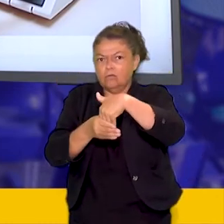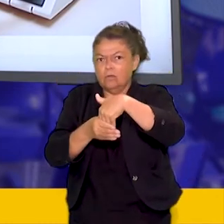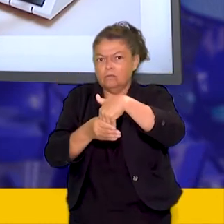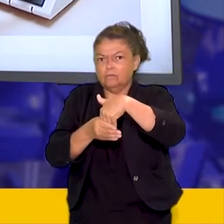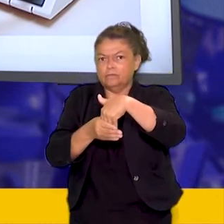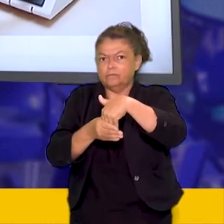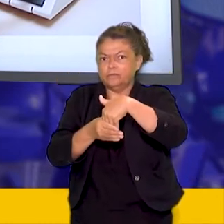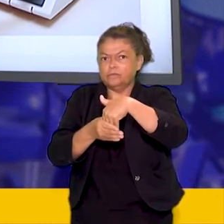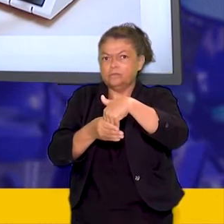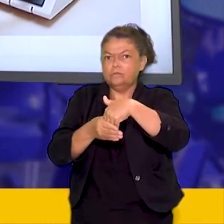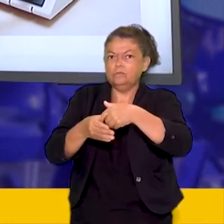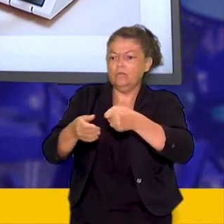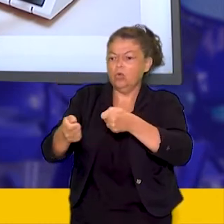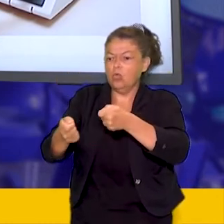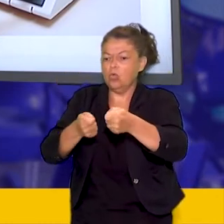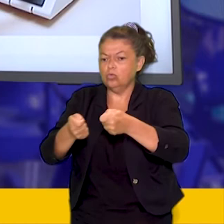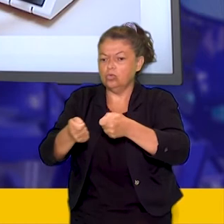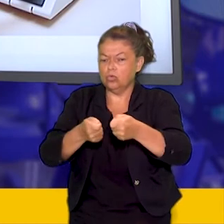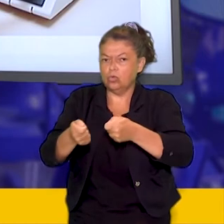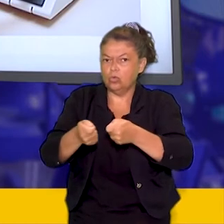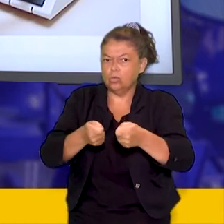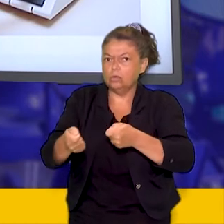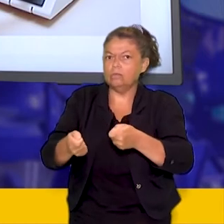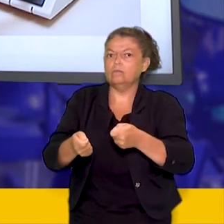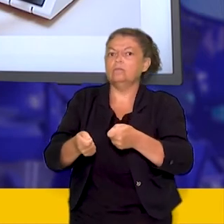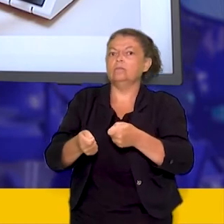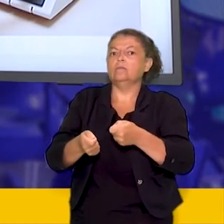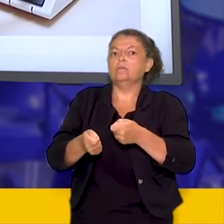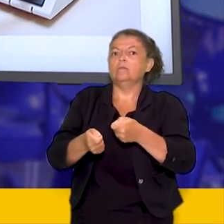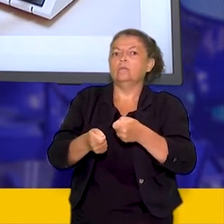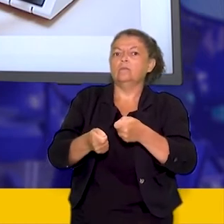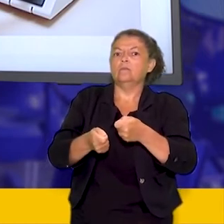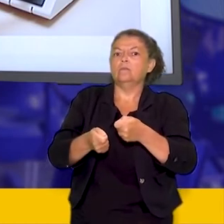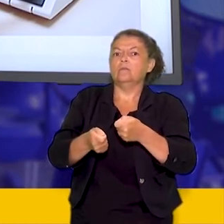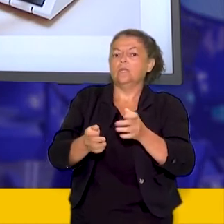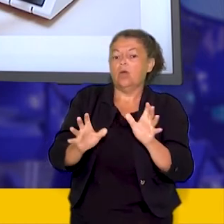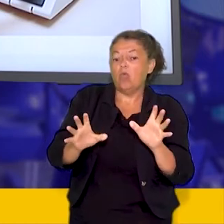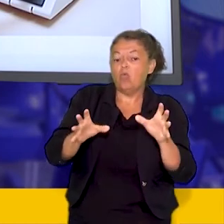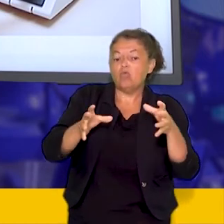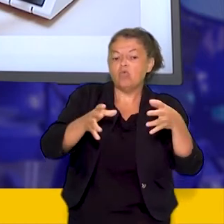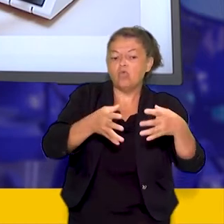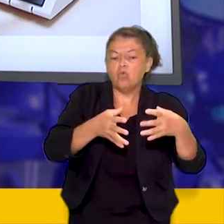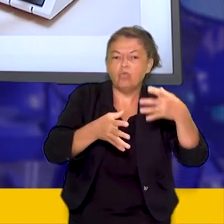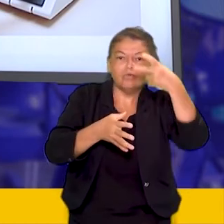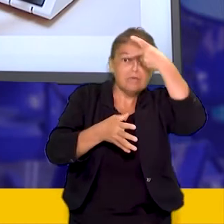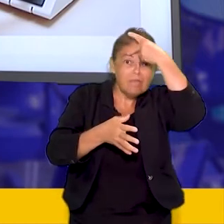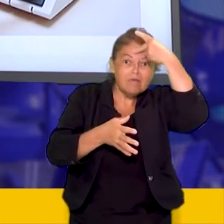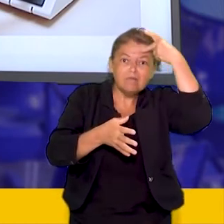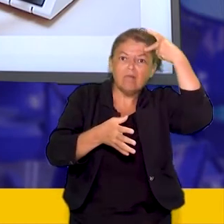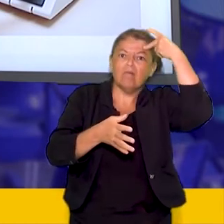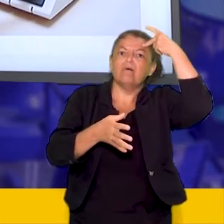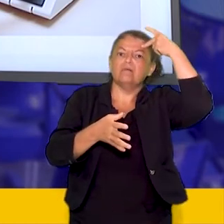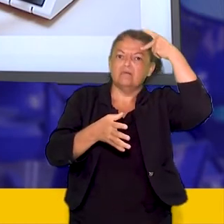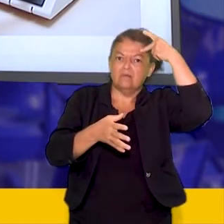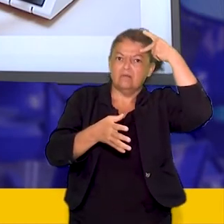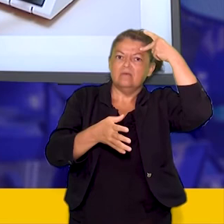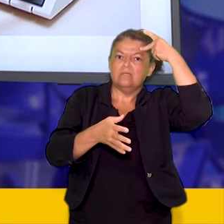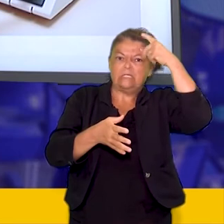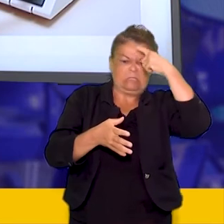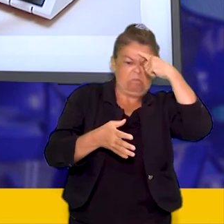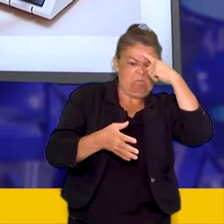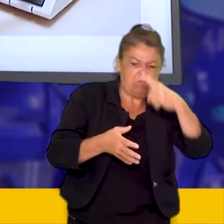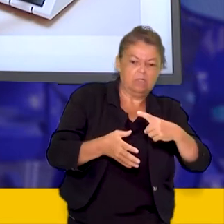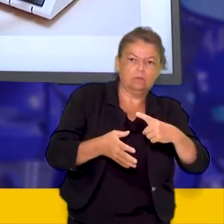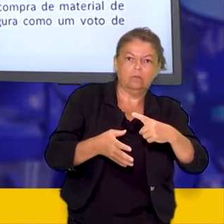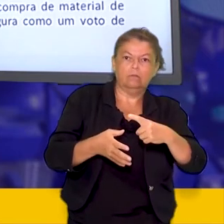o controle do voto tenta barrar o exercício da liberdade eleitoral.